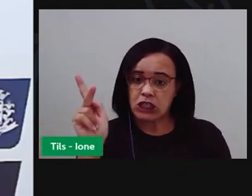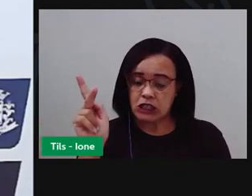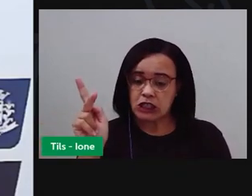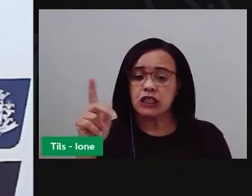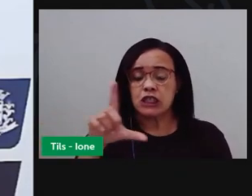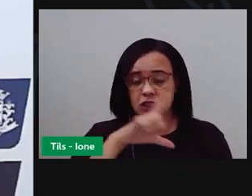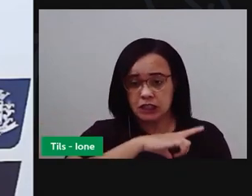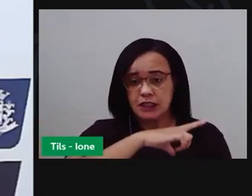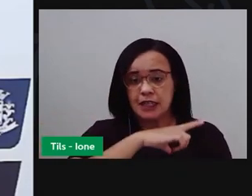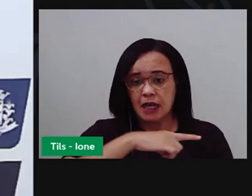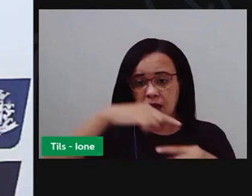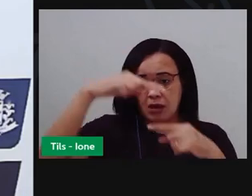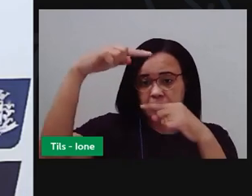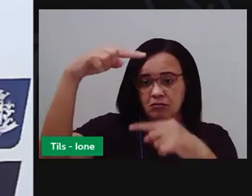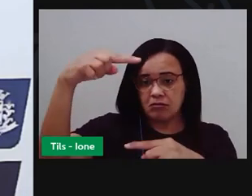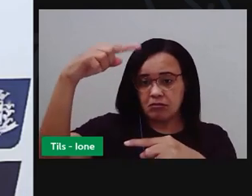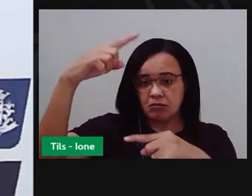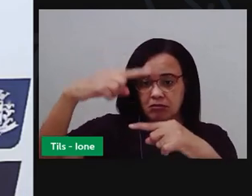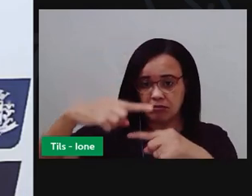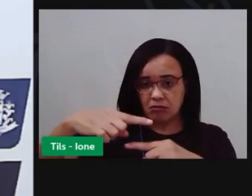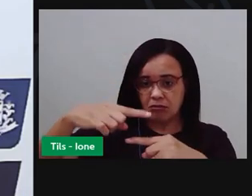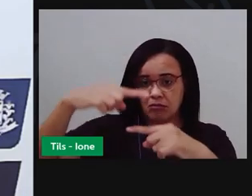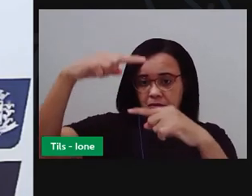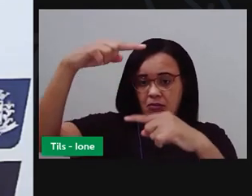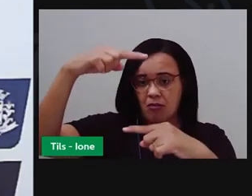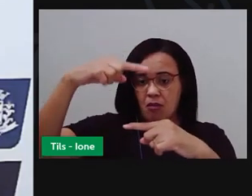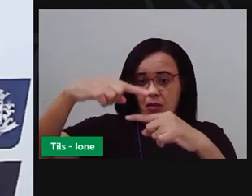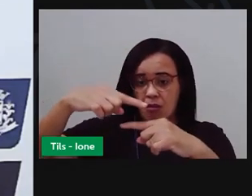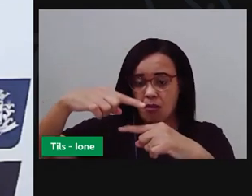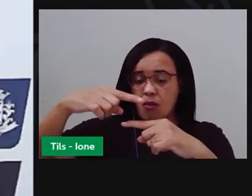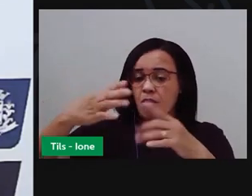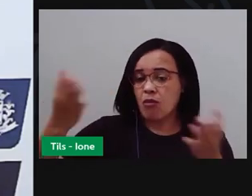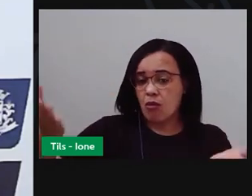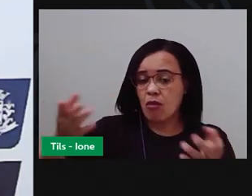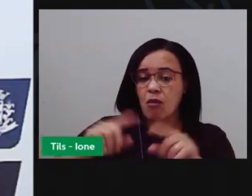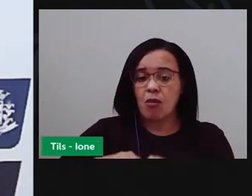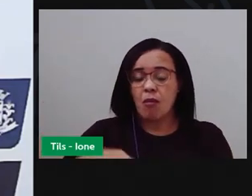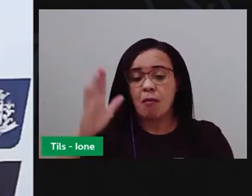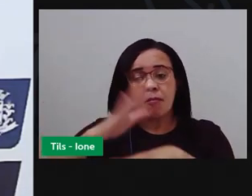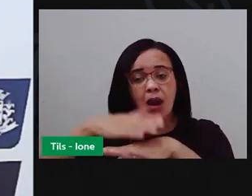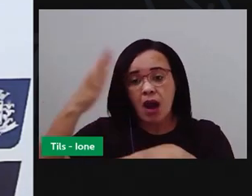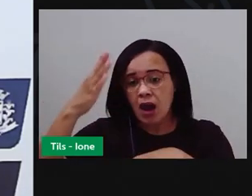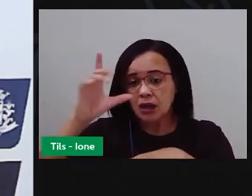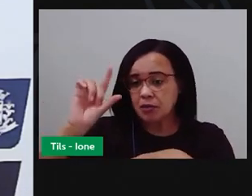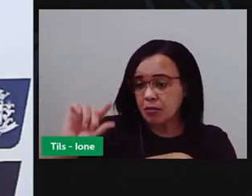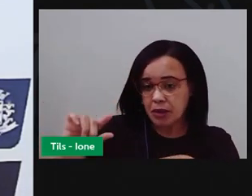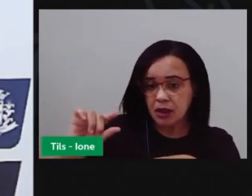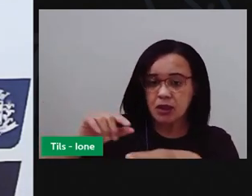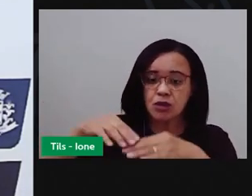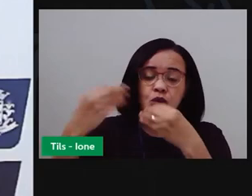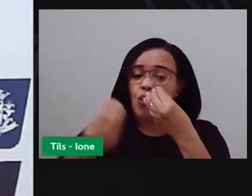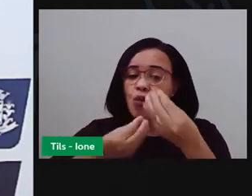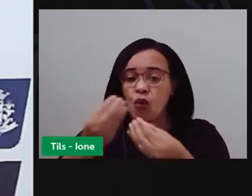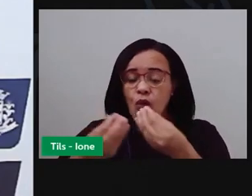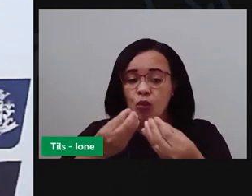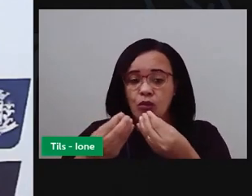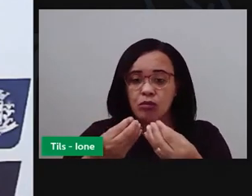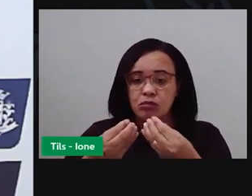se eu quiser usar uma medida convencional, eu vou pegar o flocão de milho